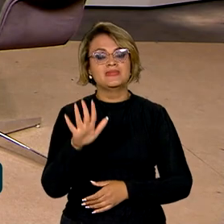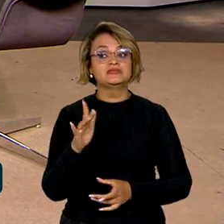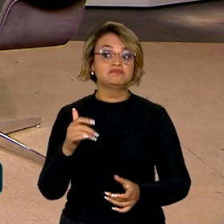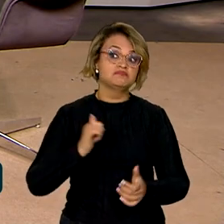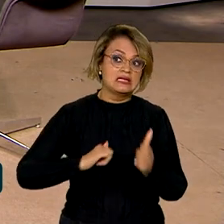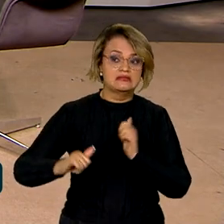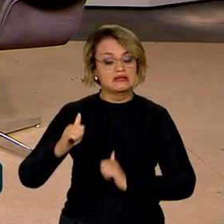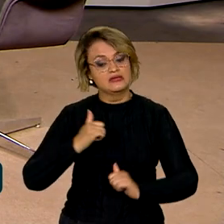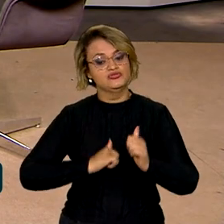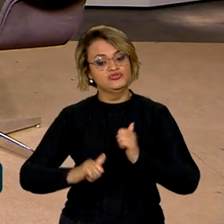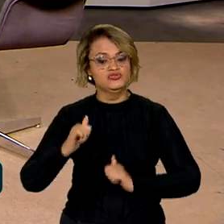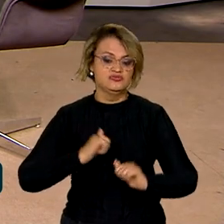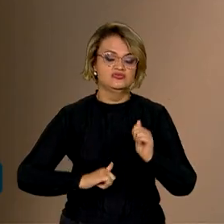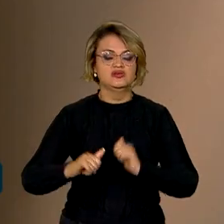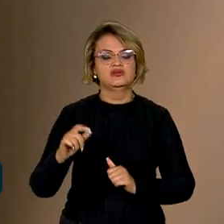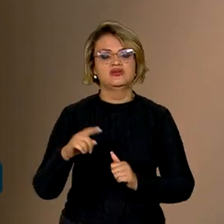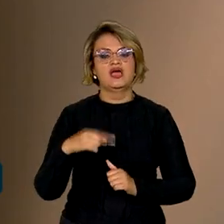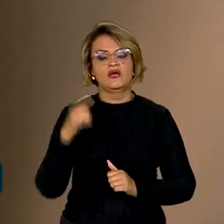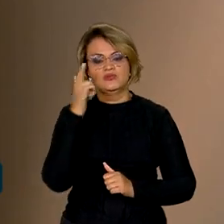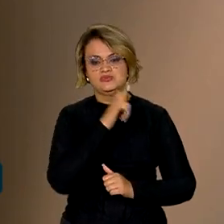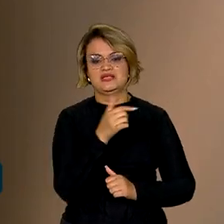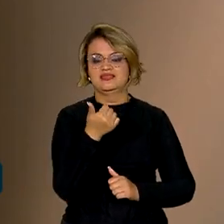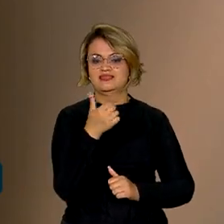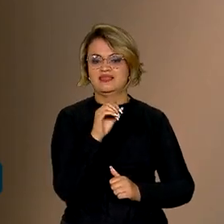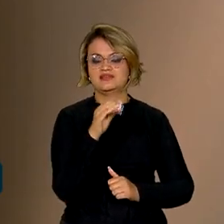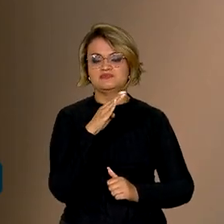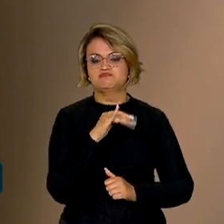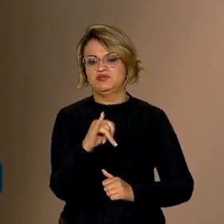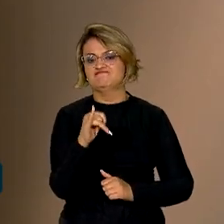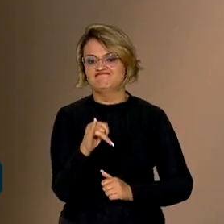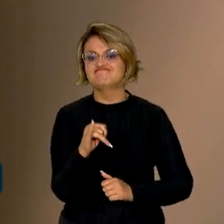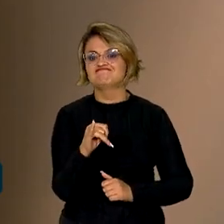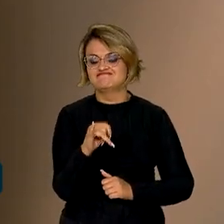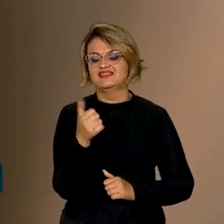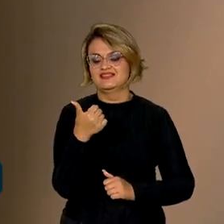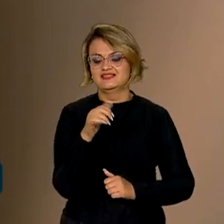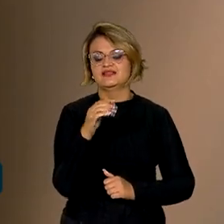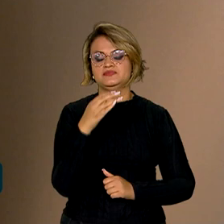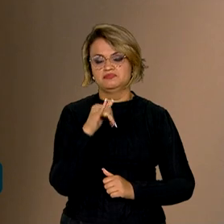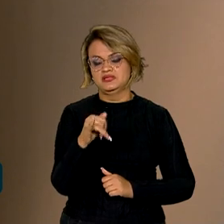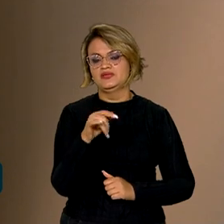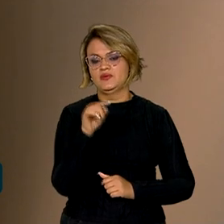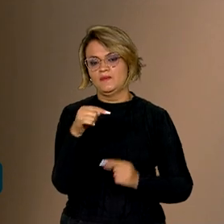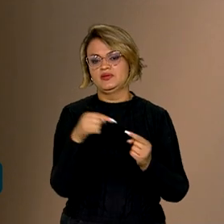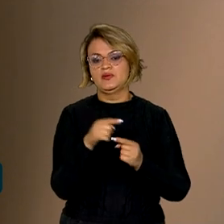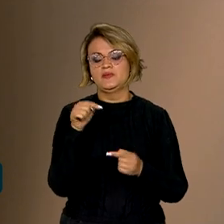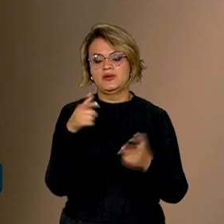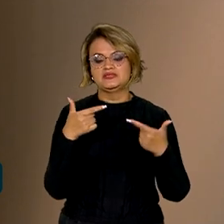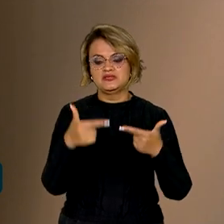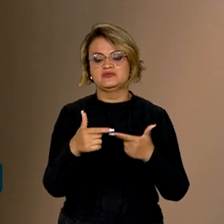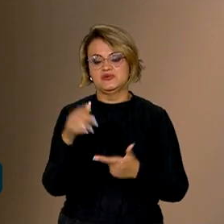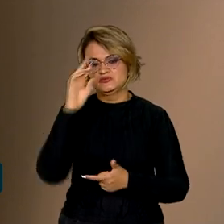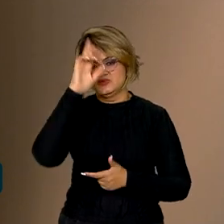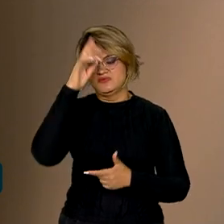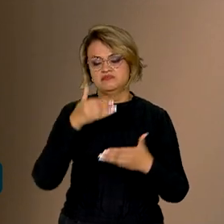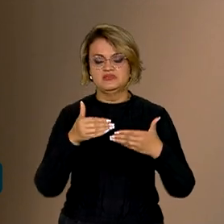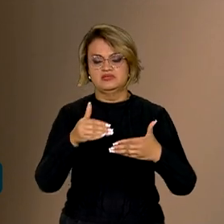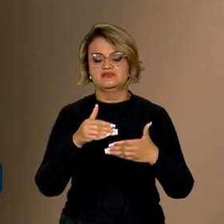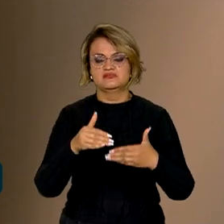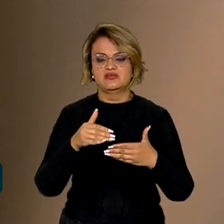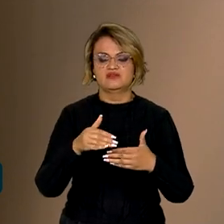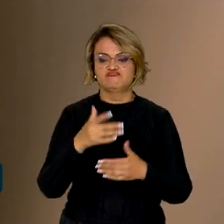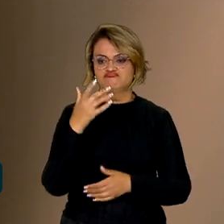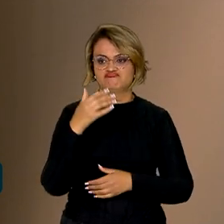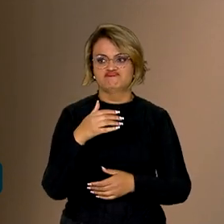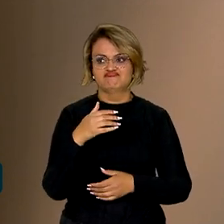expectativa é chegar a ter 10 bilhões disponíveis com essa ação liderada pelo Ministério da Fazenda, pelo